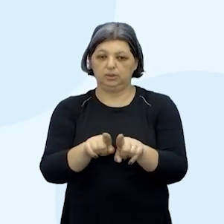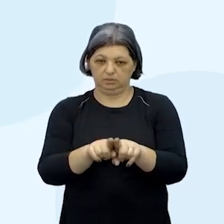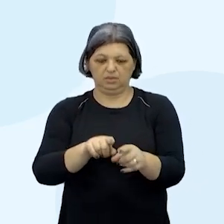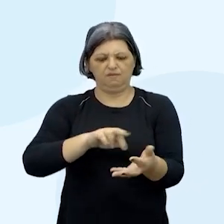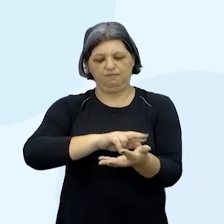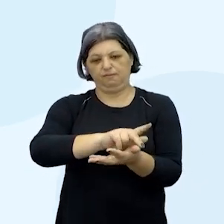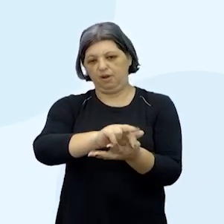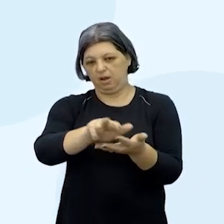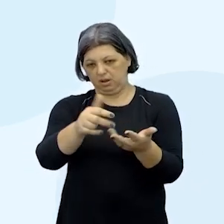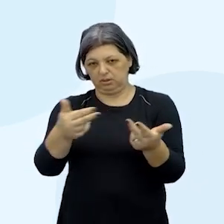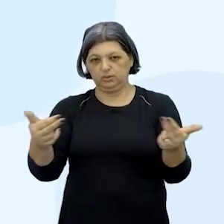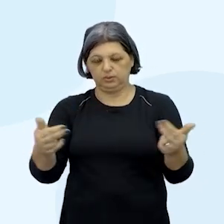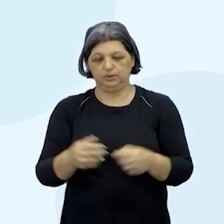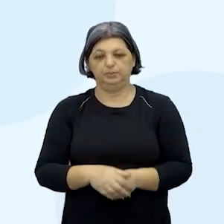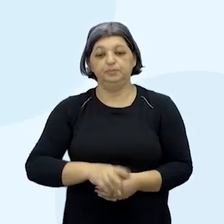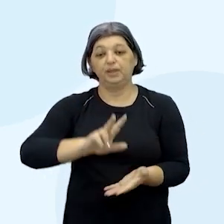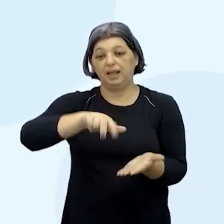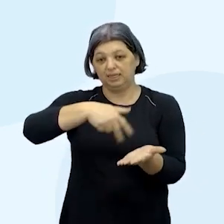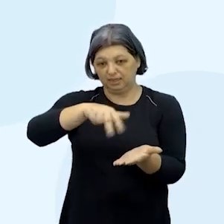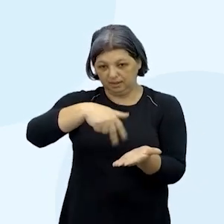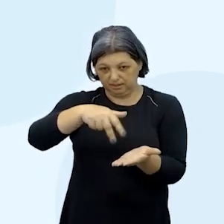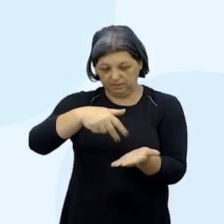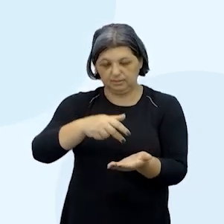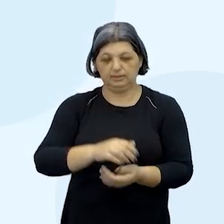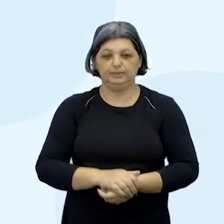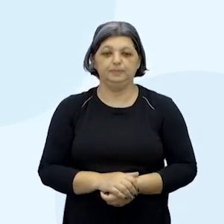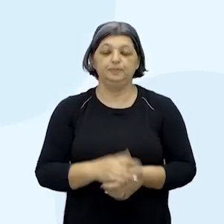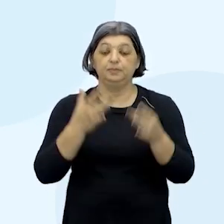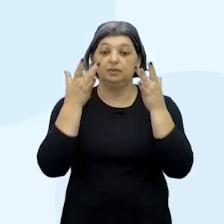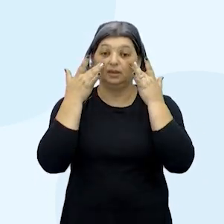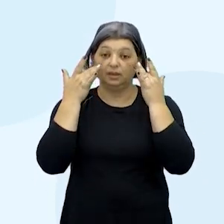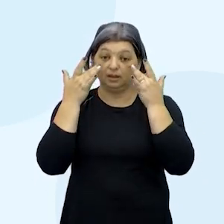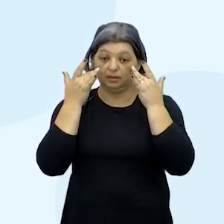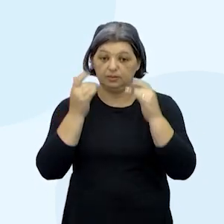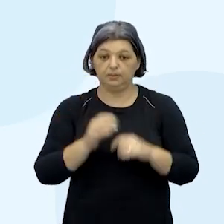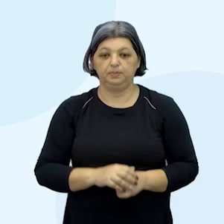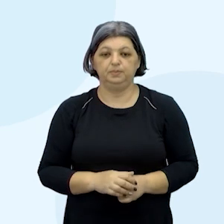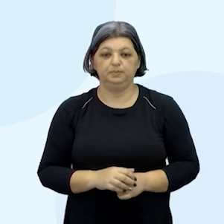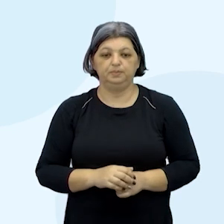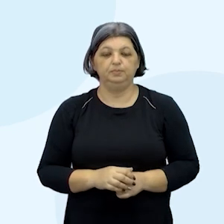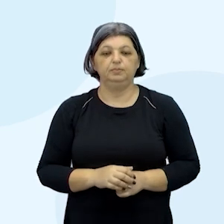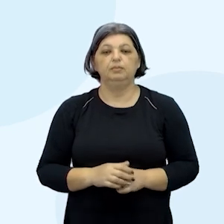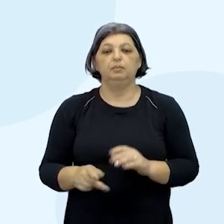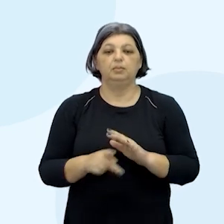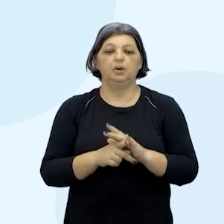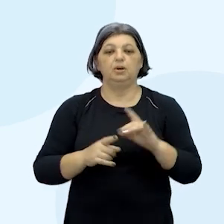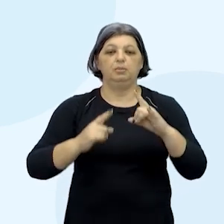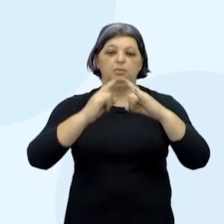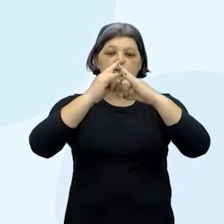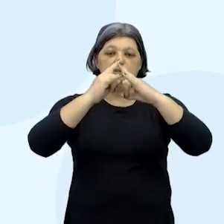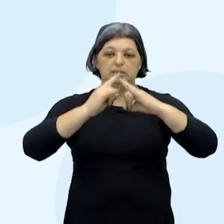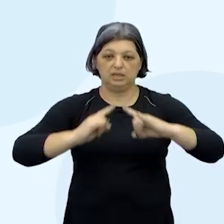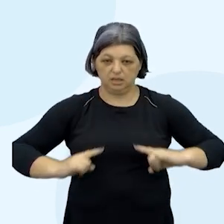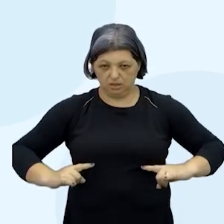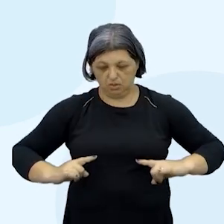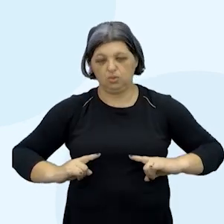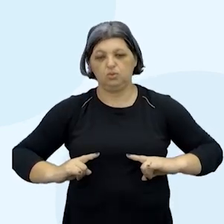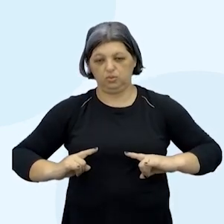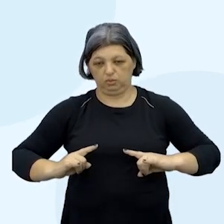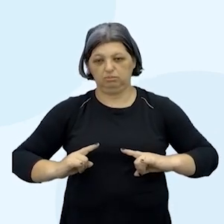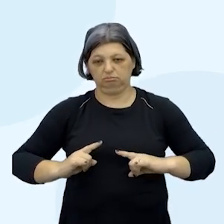outras coisas dança né como eu disse teatro circo porque a gente veio conversando sobre essas três